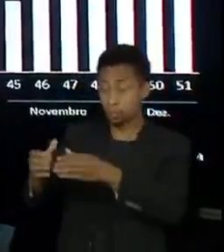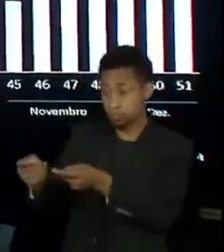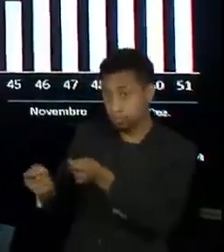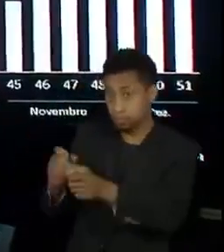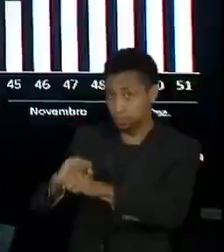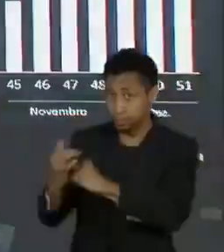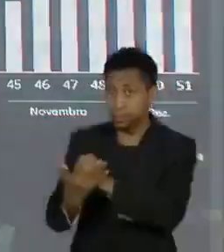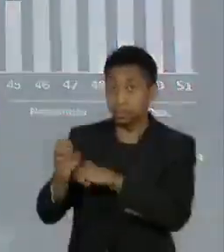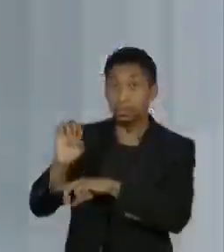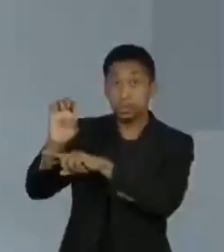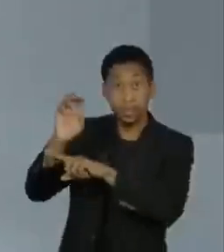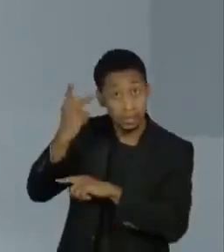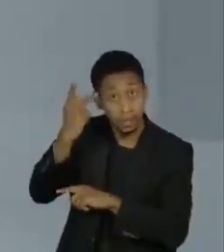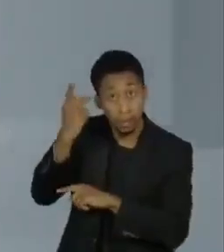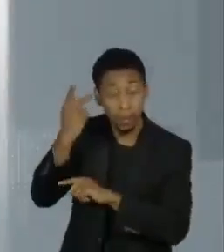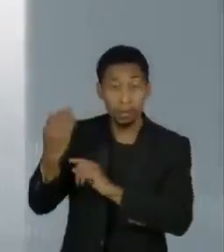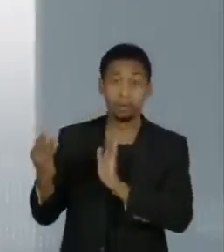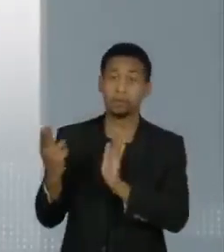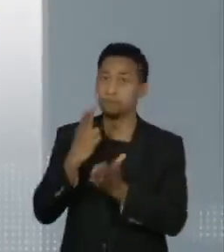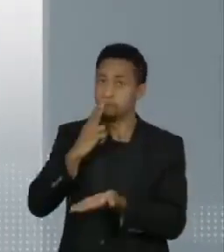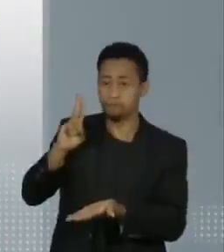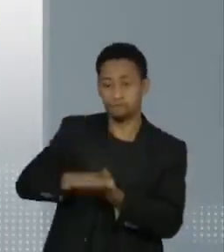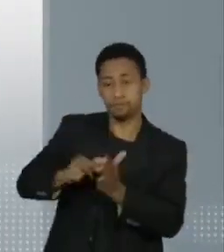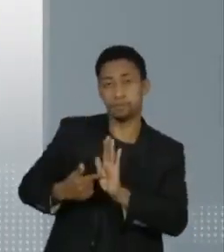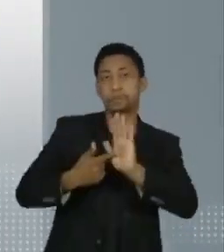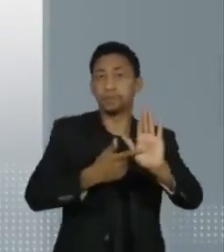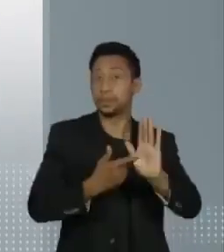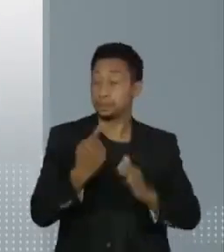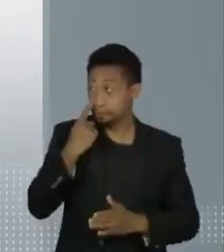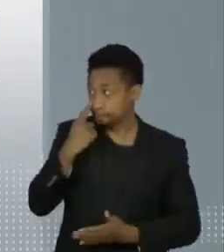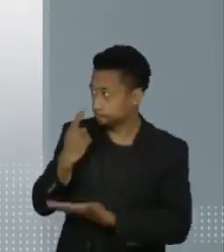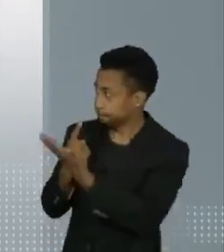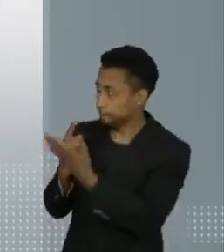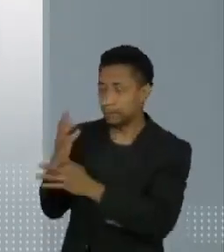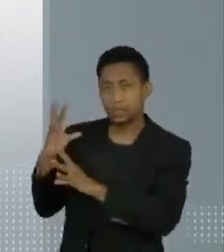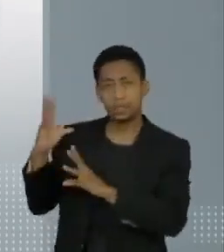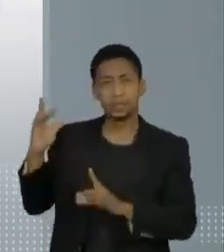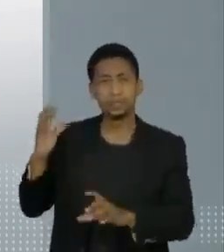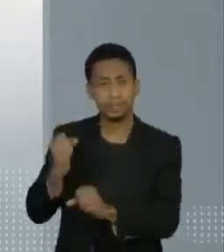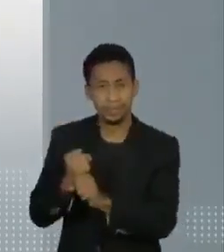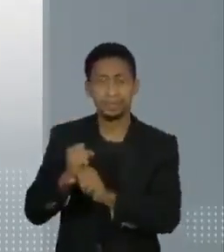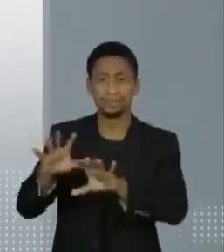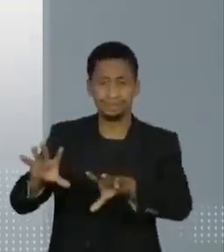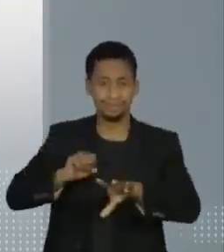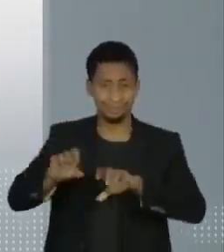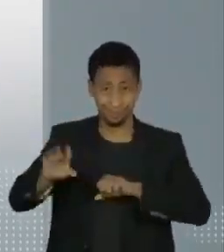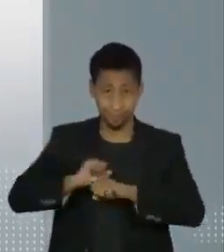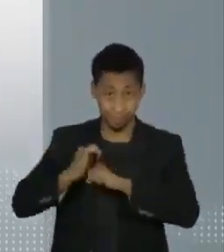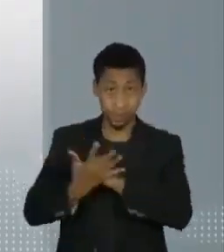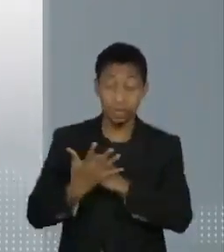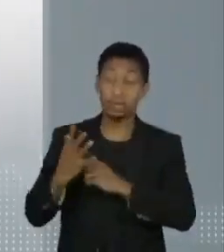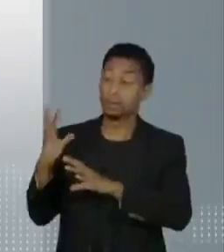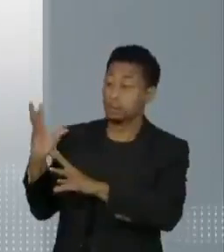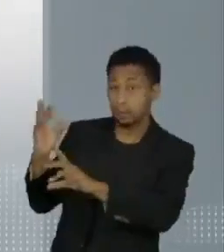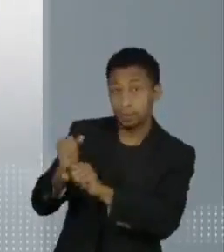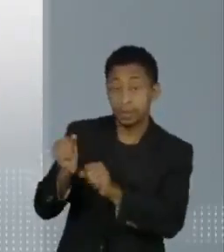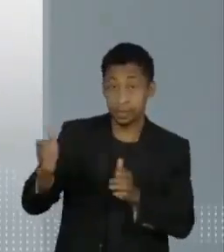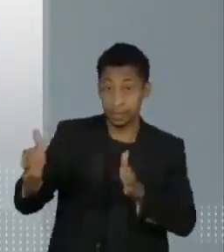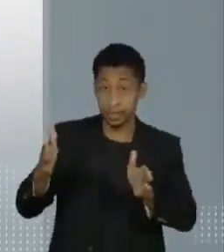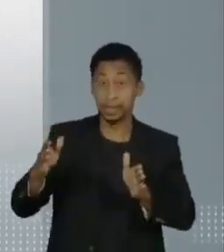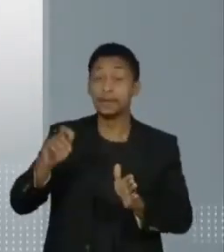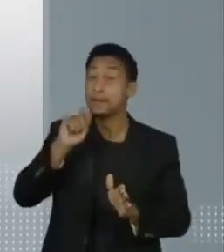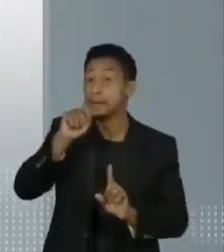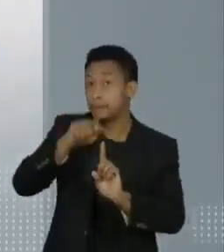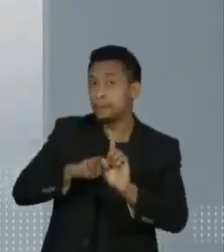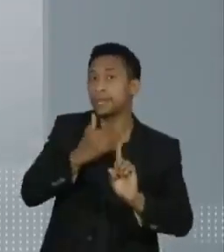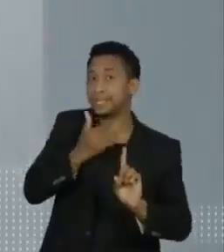-19 no Estado divulgou esta carta. Segundo o documento, o total de novos casos de coronavírus registrados somente neste mês